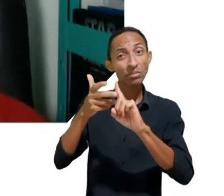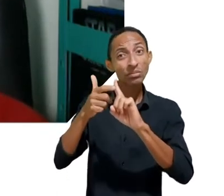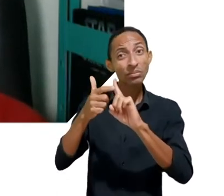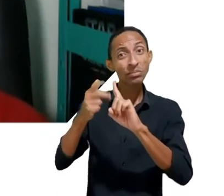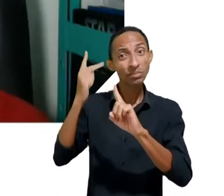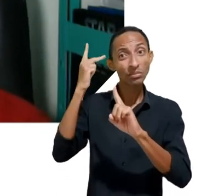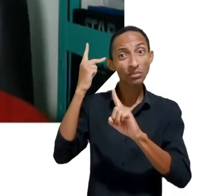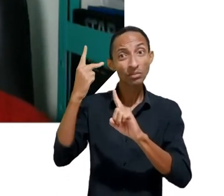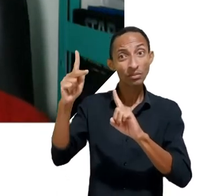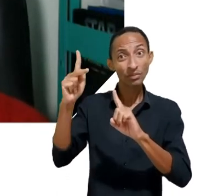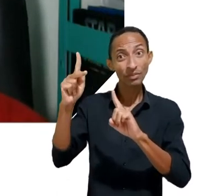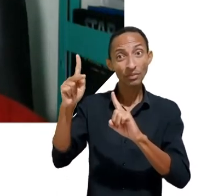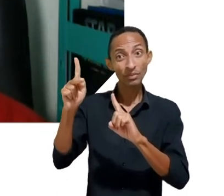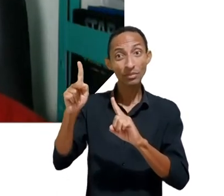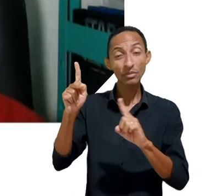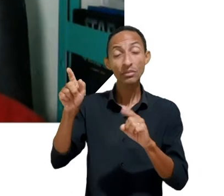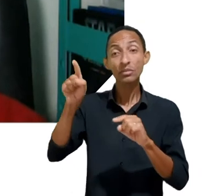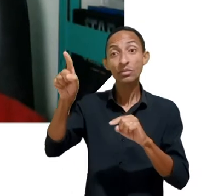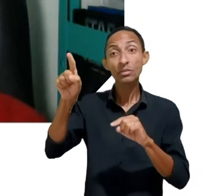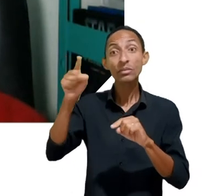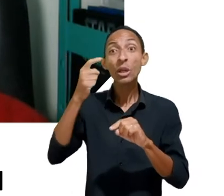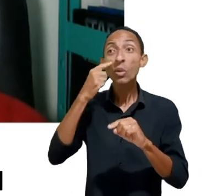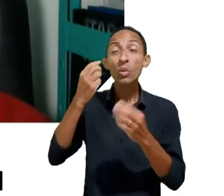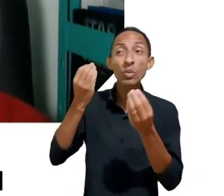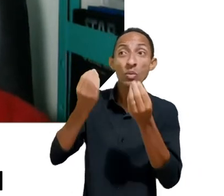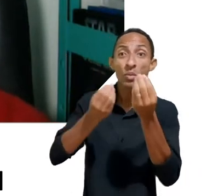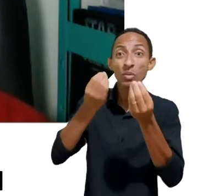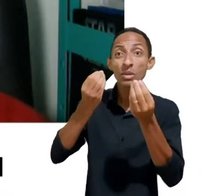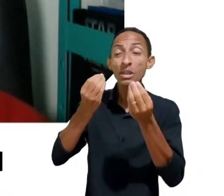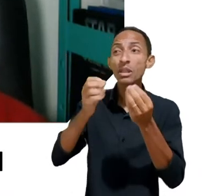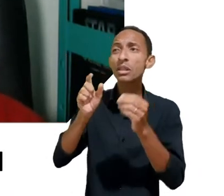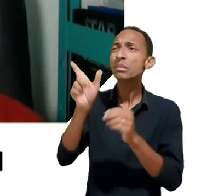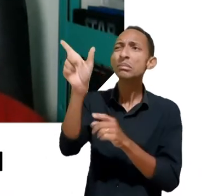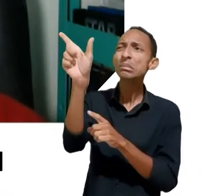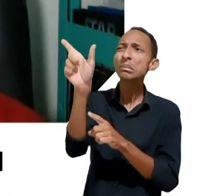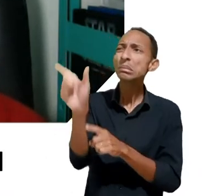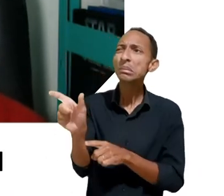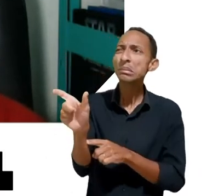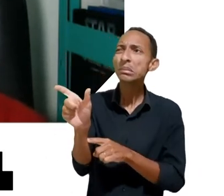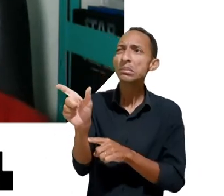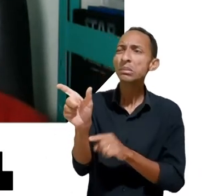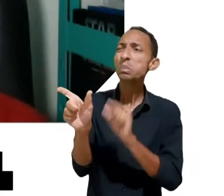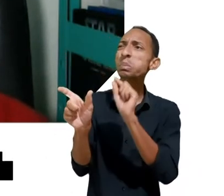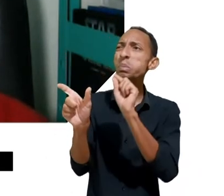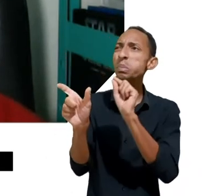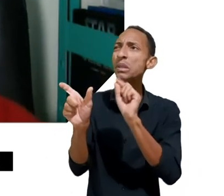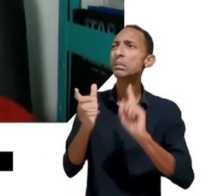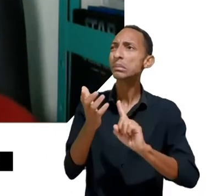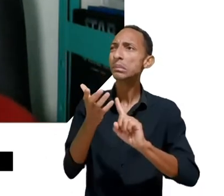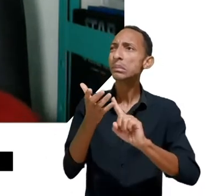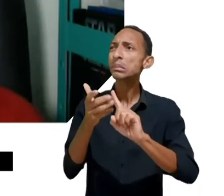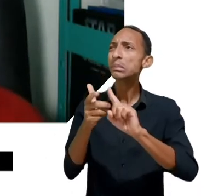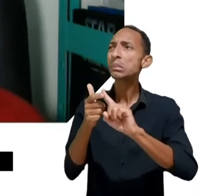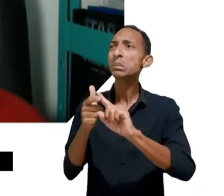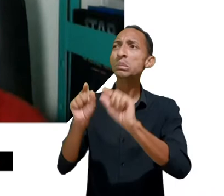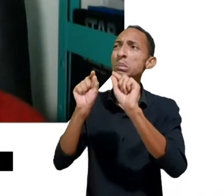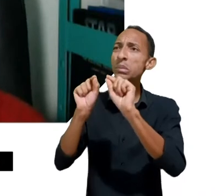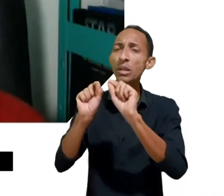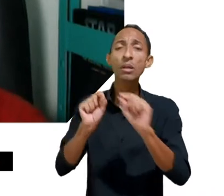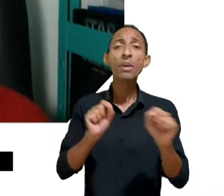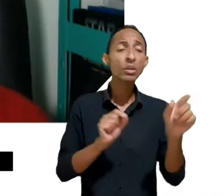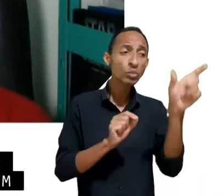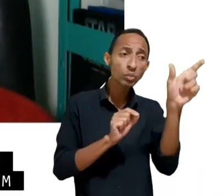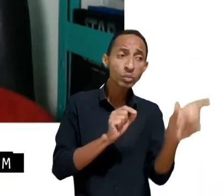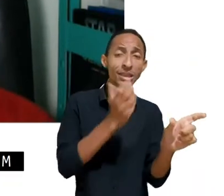enquadramento em caixinhas de quem essas pessoas são, quem essas crianças e adolescentes são, e essas